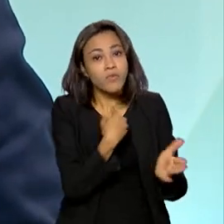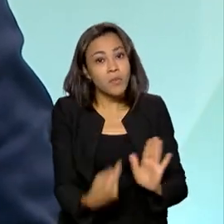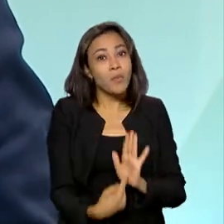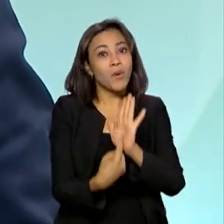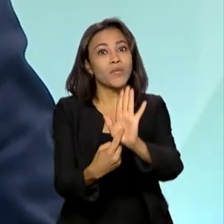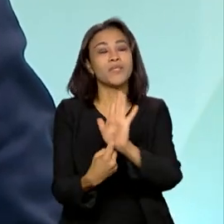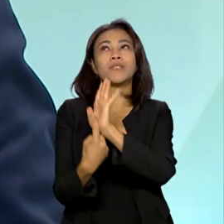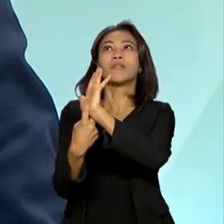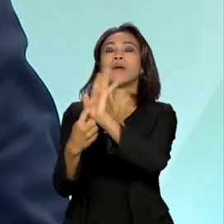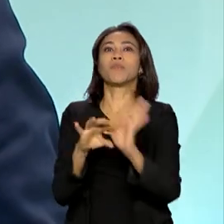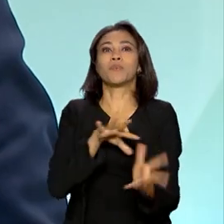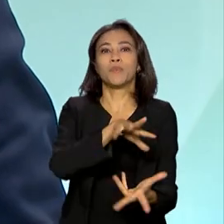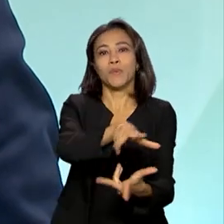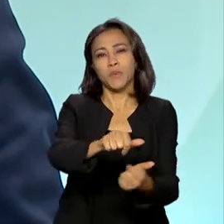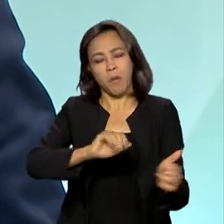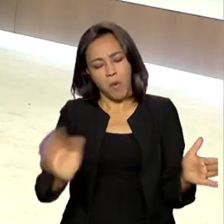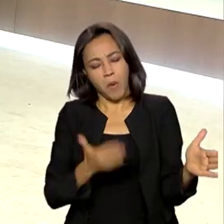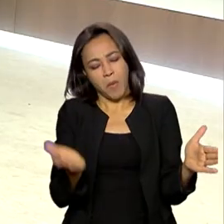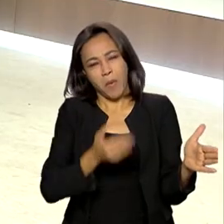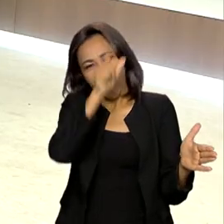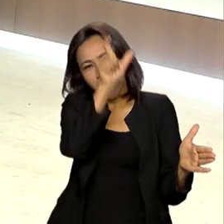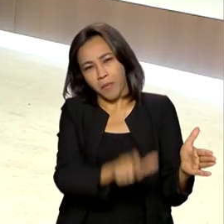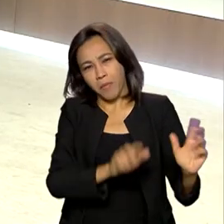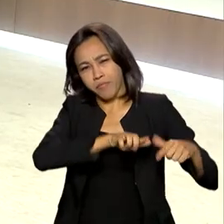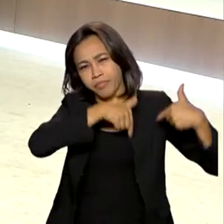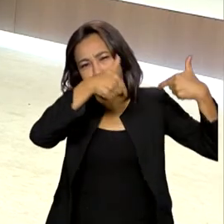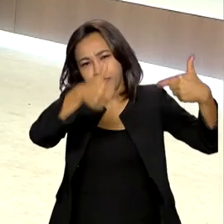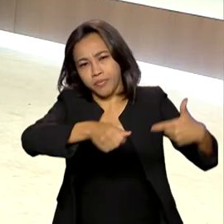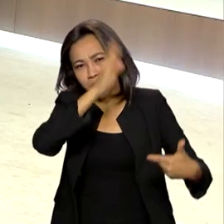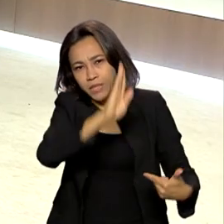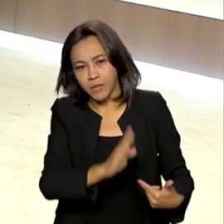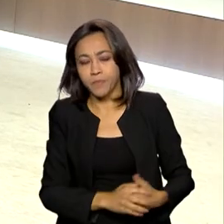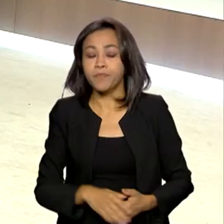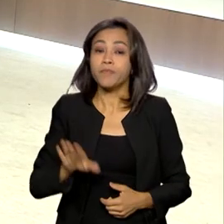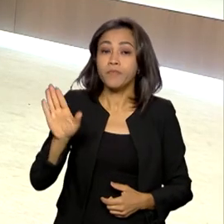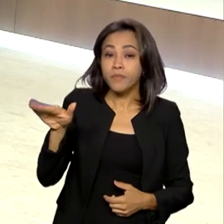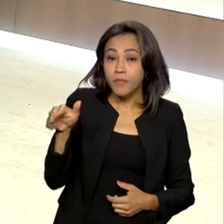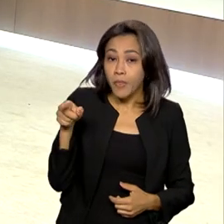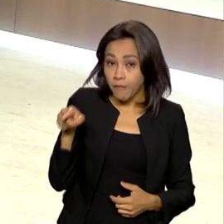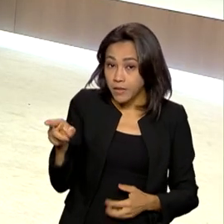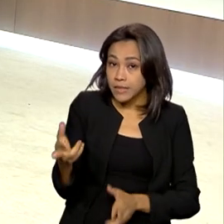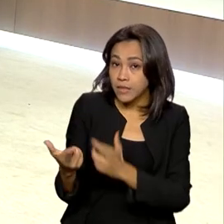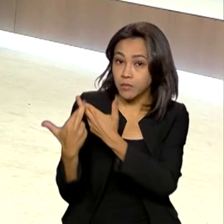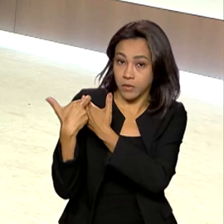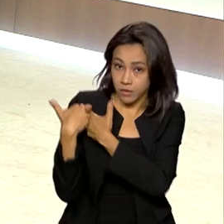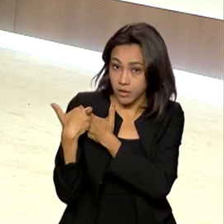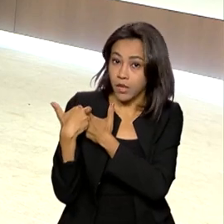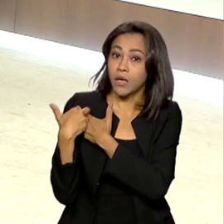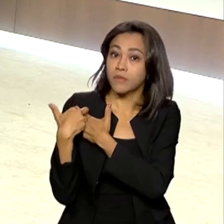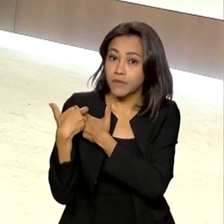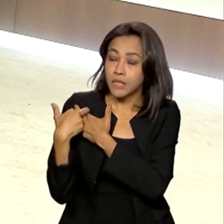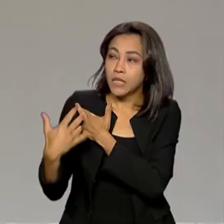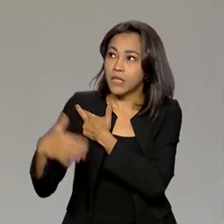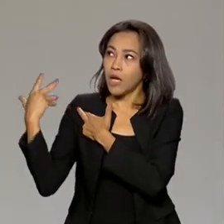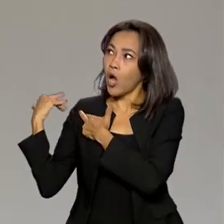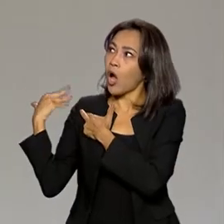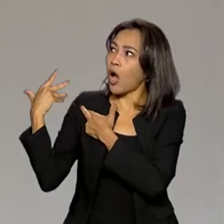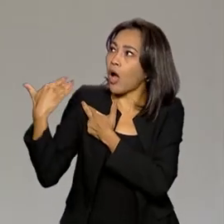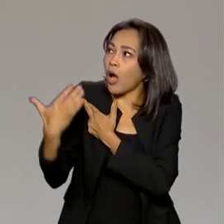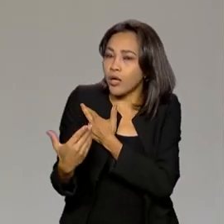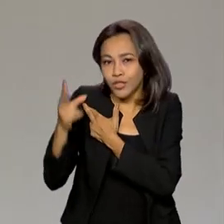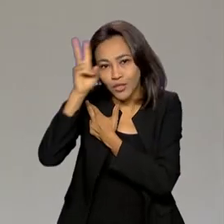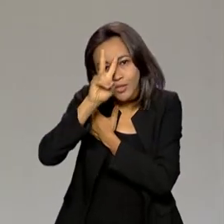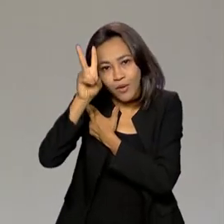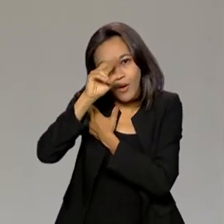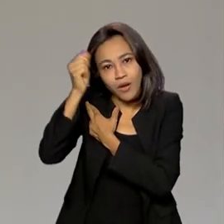surpreender o mundo com a produtividade do brasileiro. Agora, o senhor dirige uma pasta que tem uma grande história no Brasil, mas